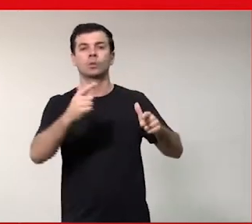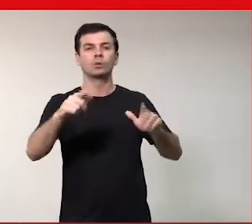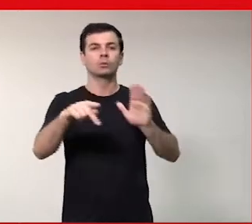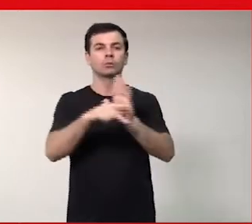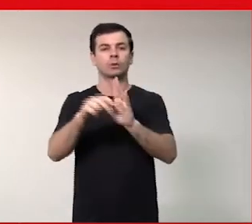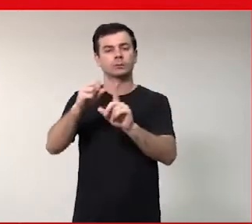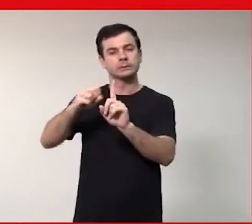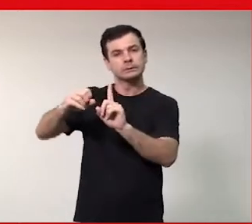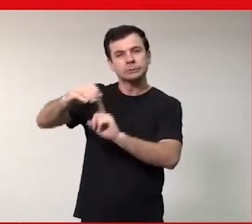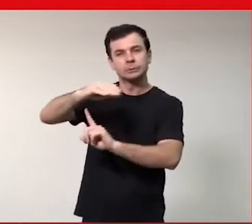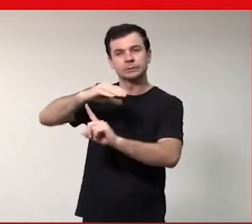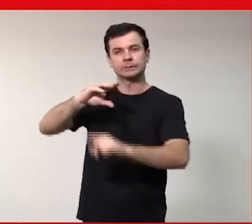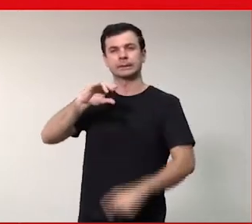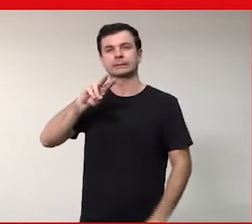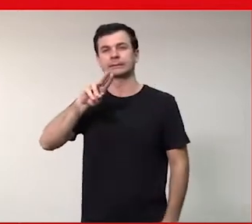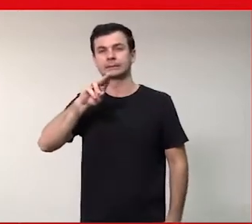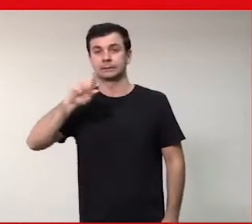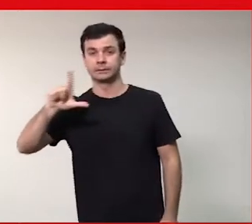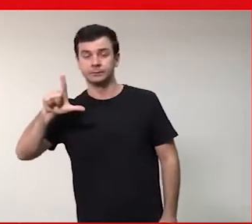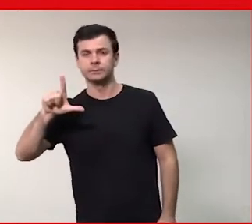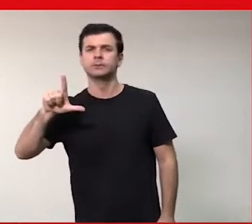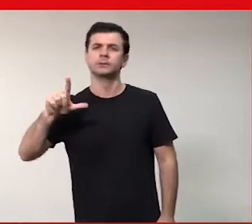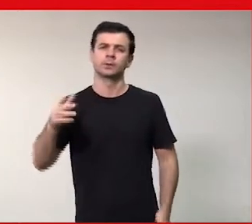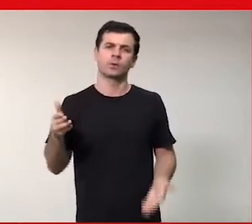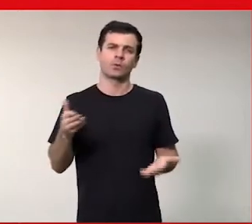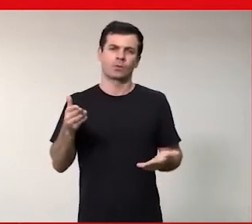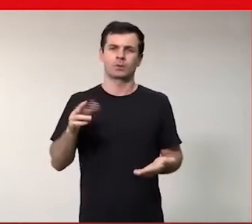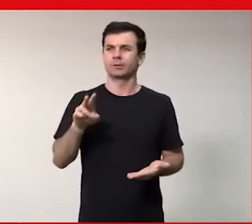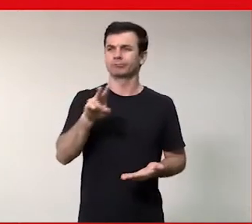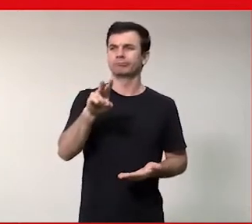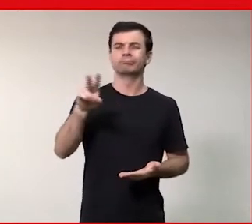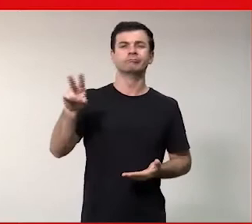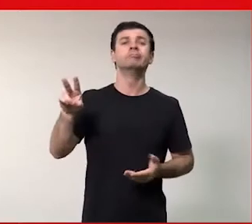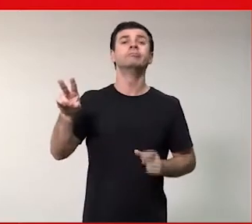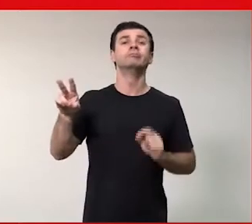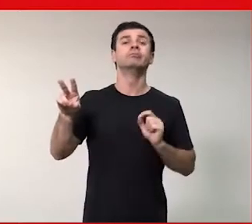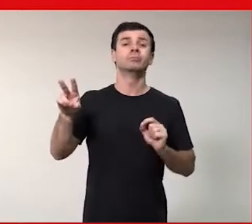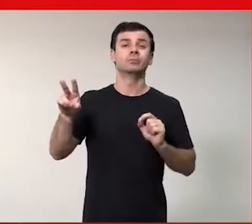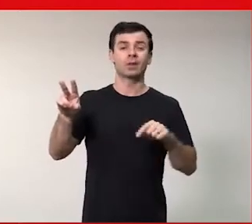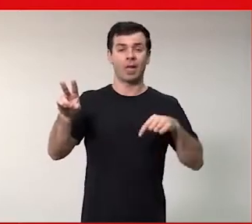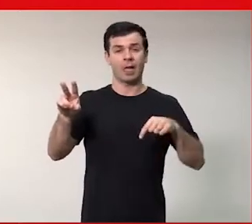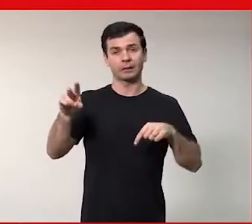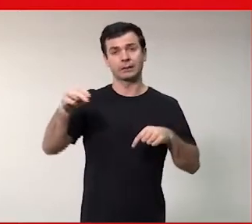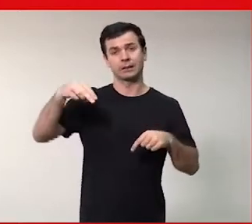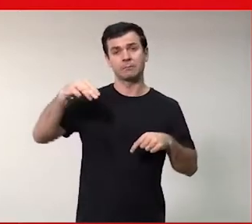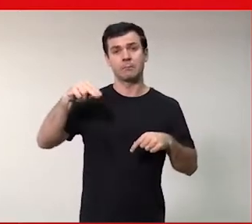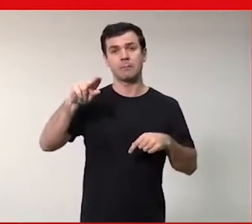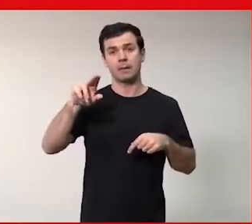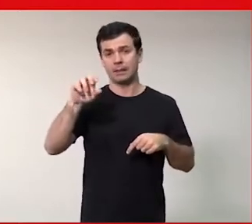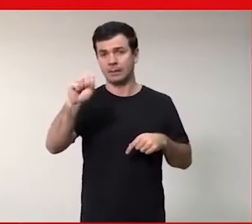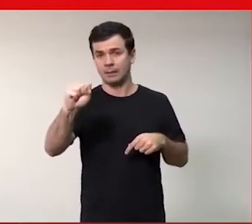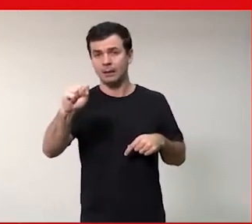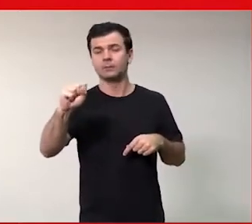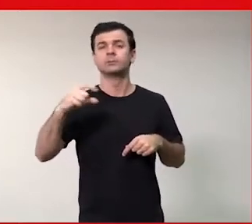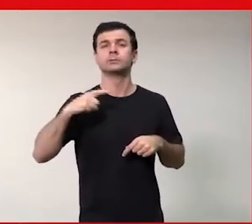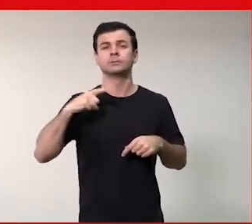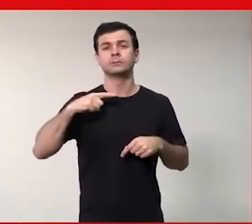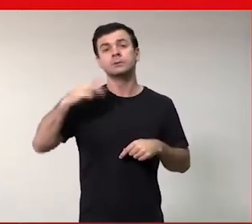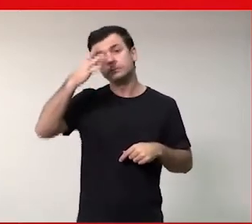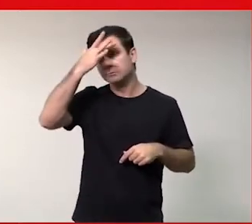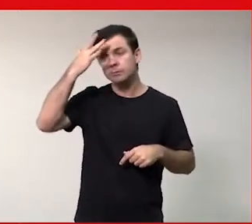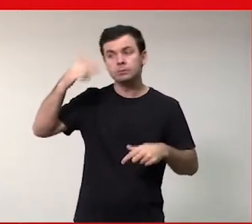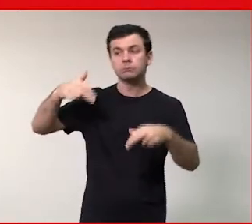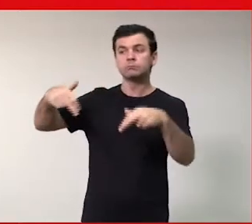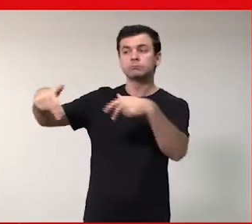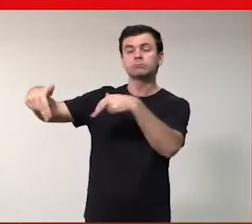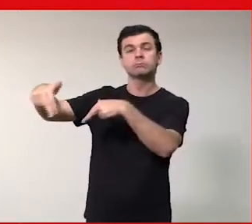civil, porque hoje é uma realidade por exemplo, aqui em Manaus nós temos no nosso ecossistema a